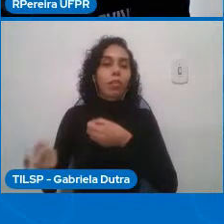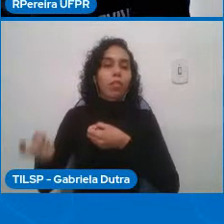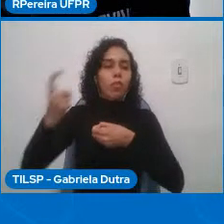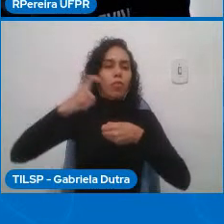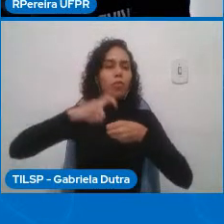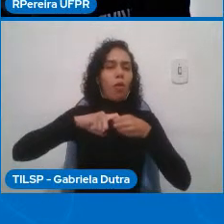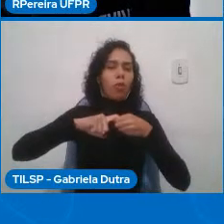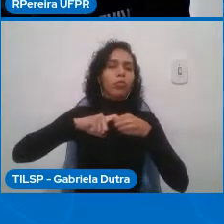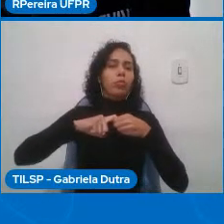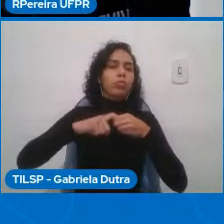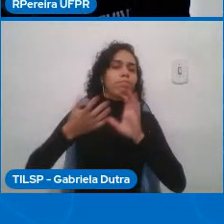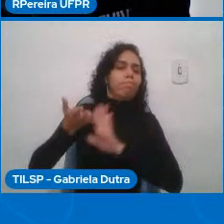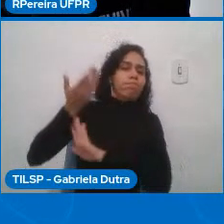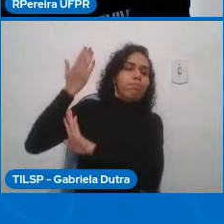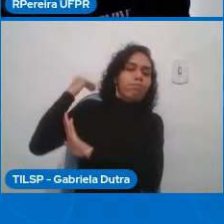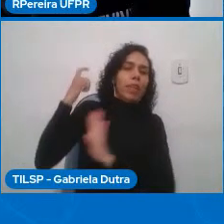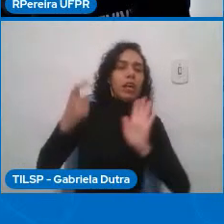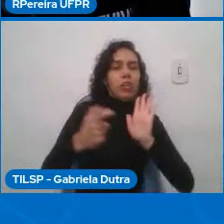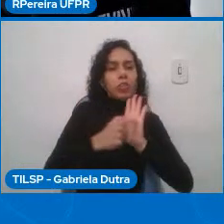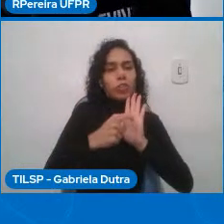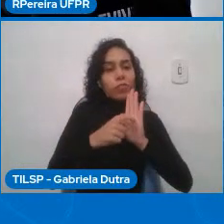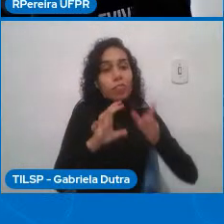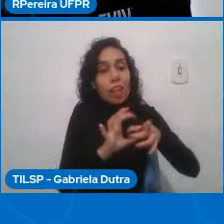inspirou e trouxe muitas